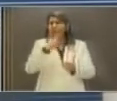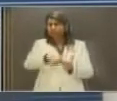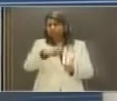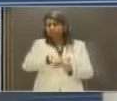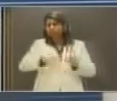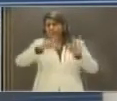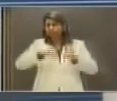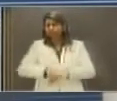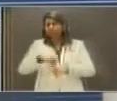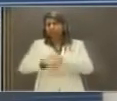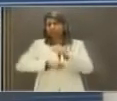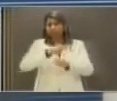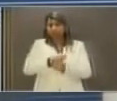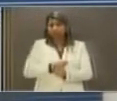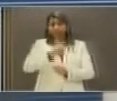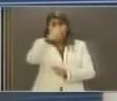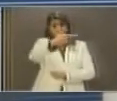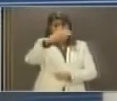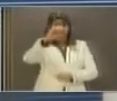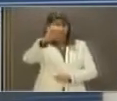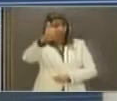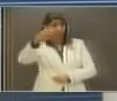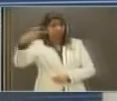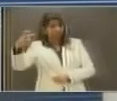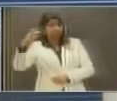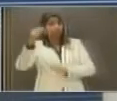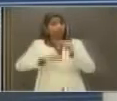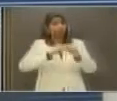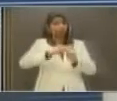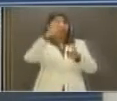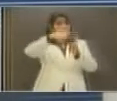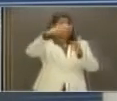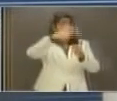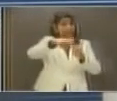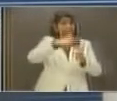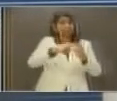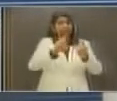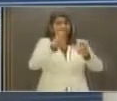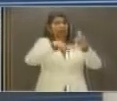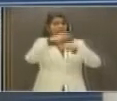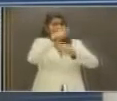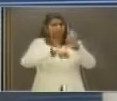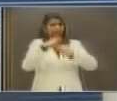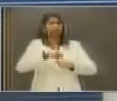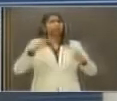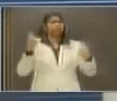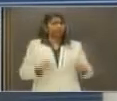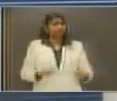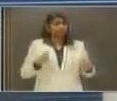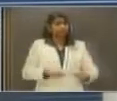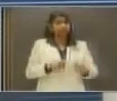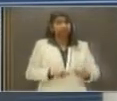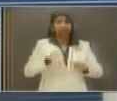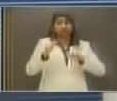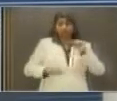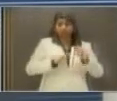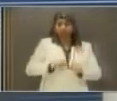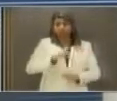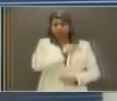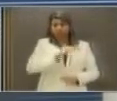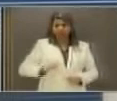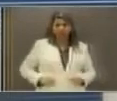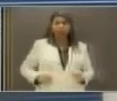ano. Em 2015, uma crise um pouco mais acentuada economicamente falando. Vamos precisar de um senador maratonista